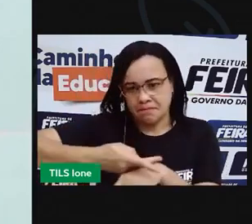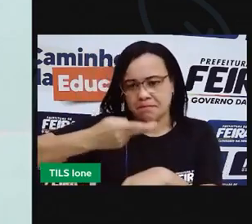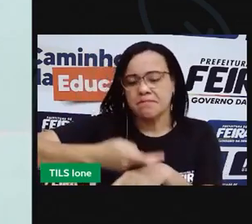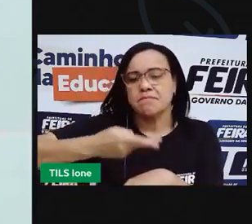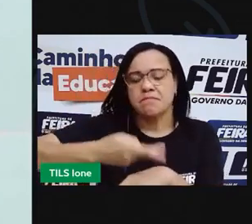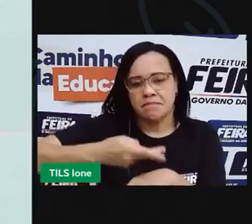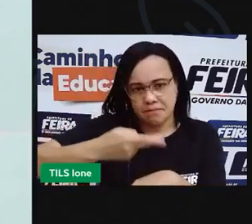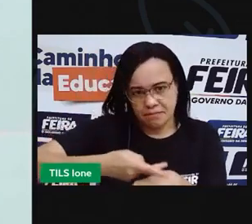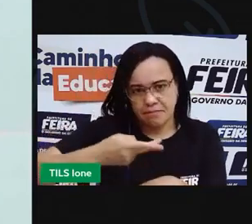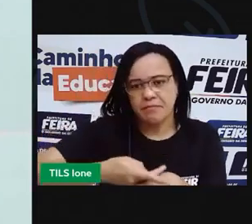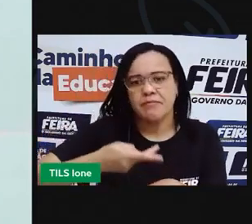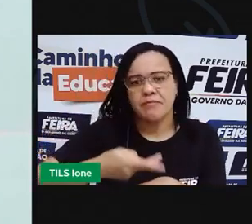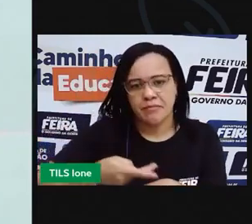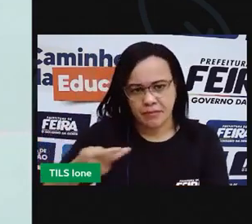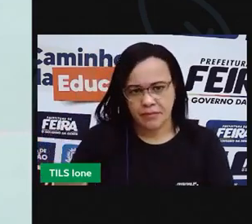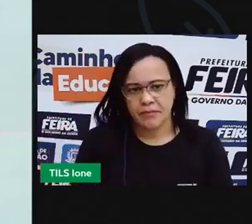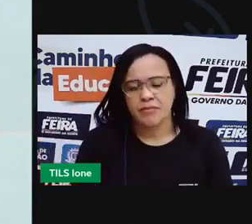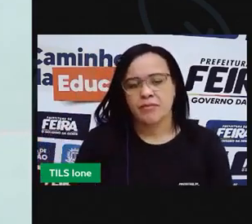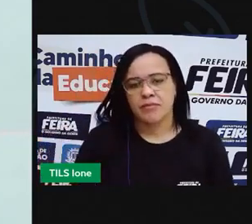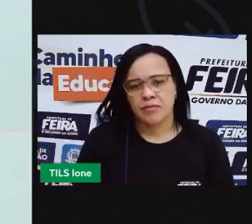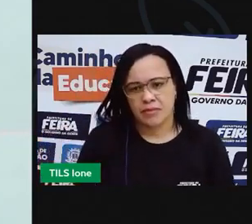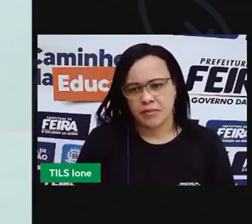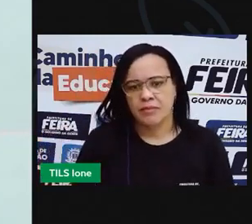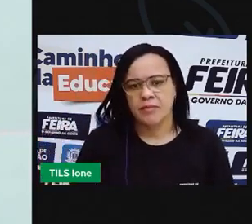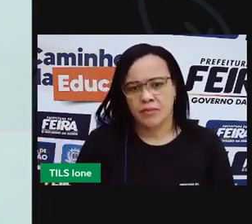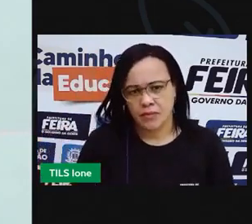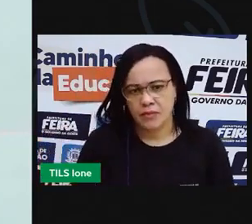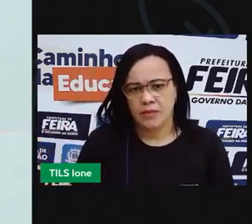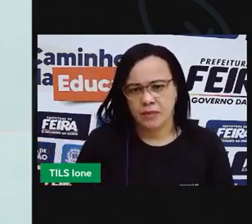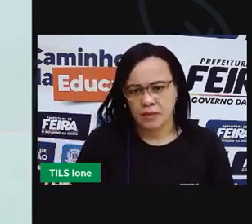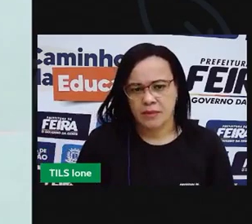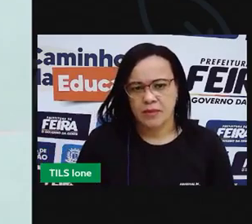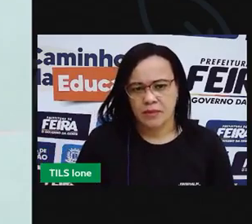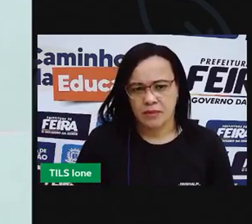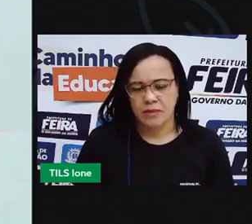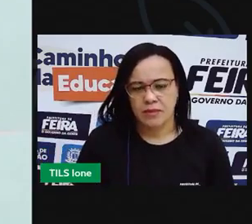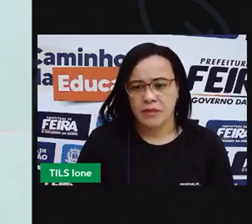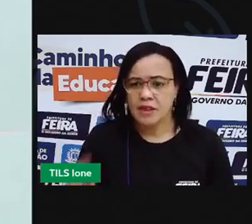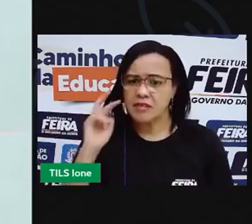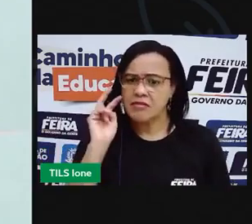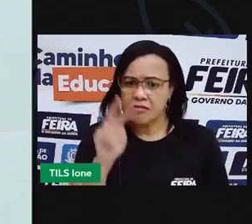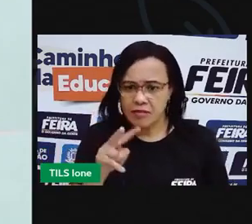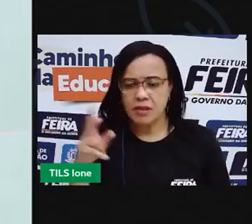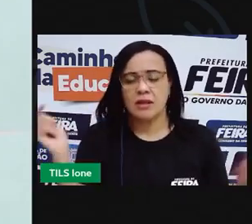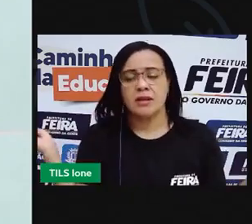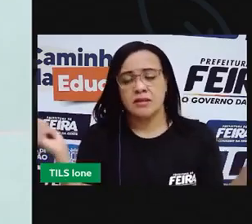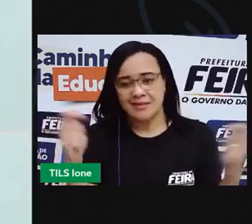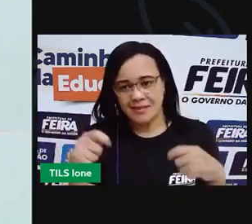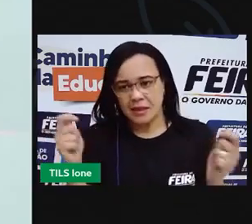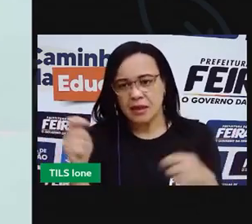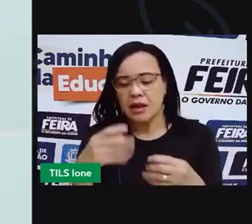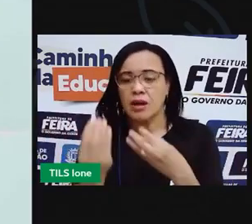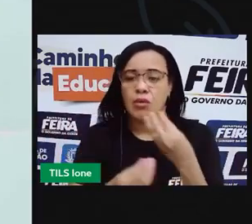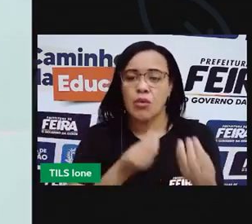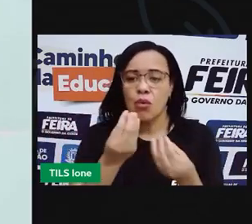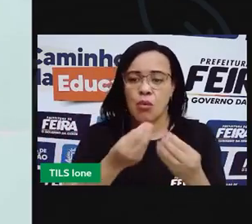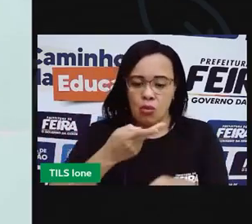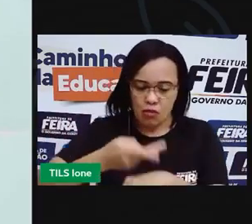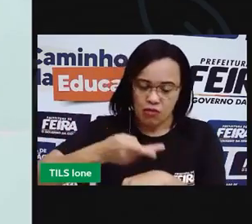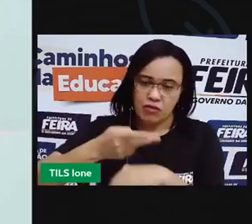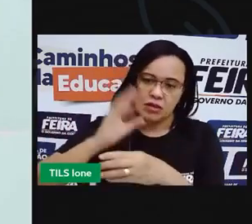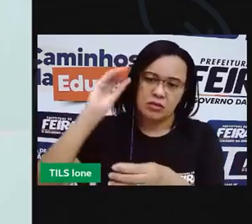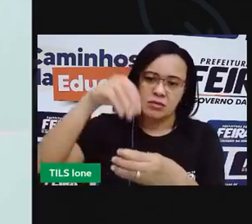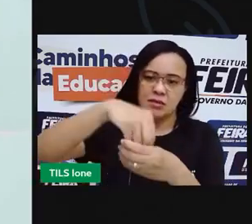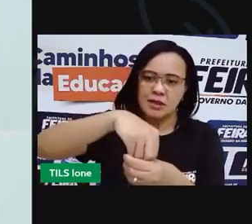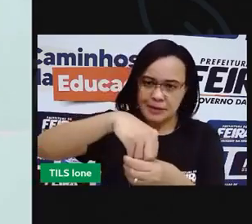que ele vai ficando demarcando ali direitinho o contorno desse pote que